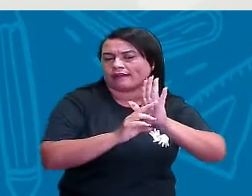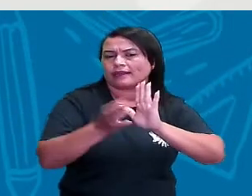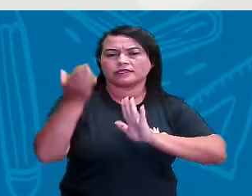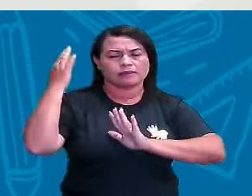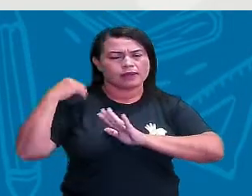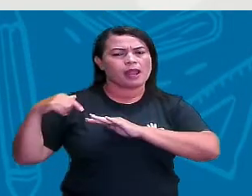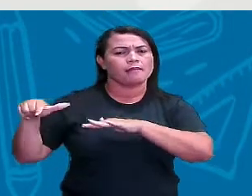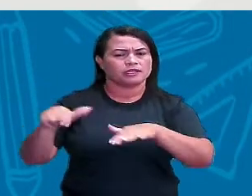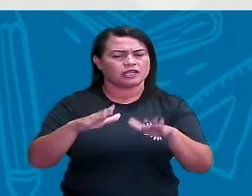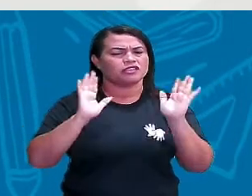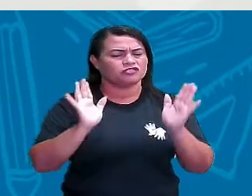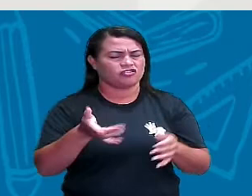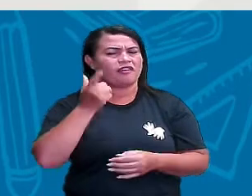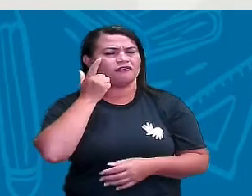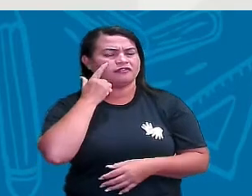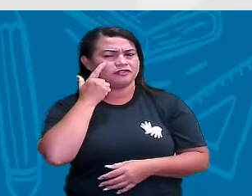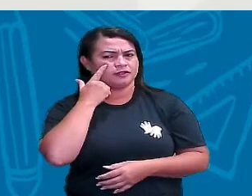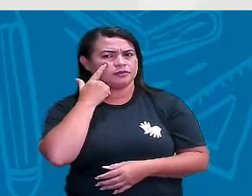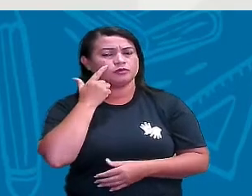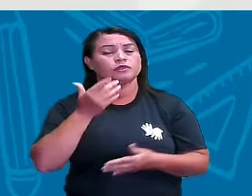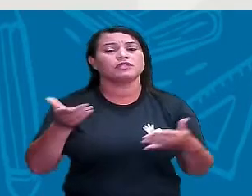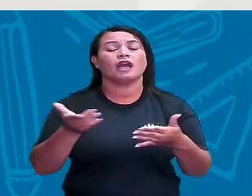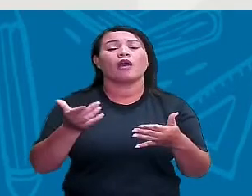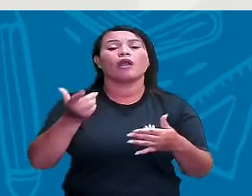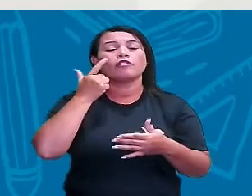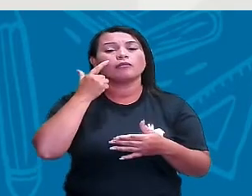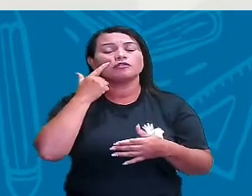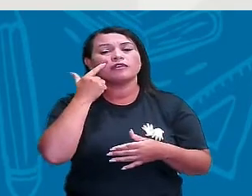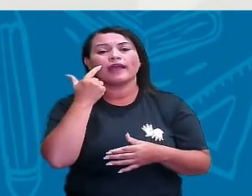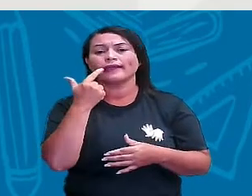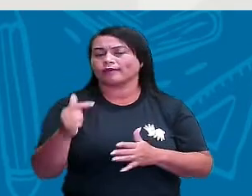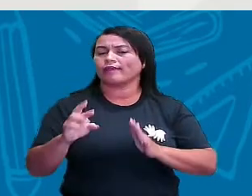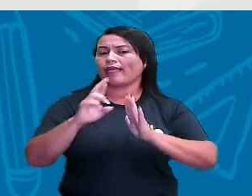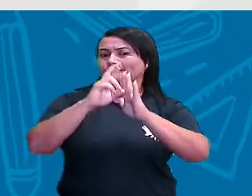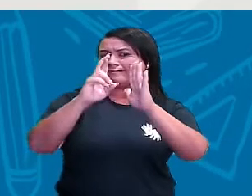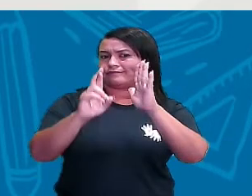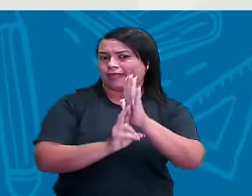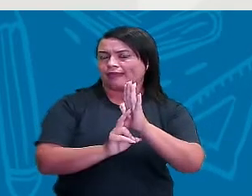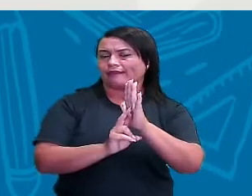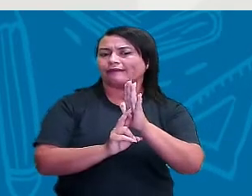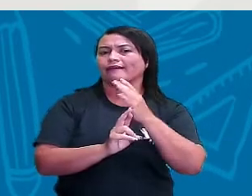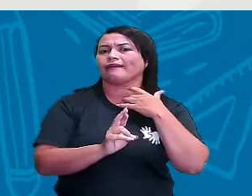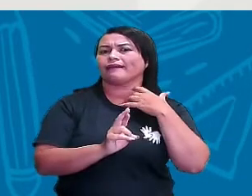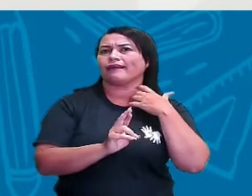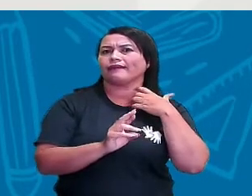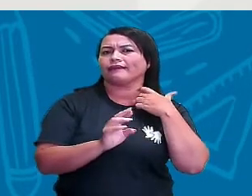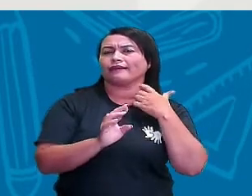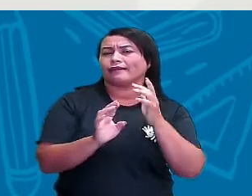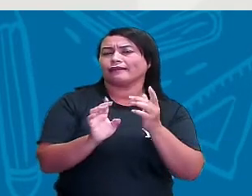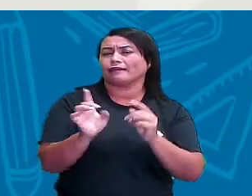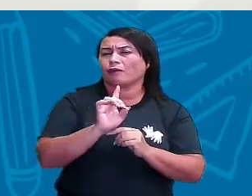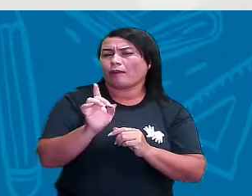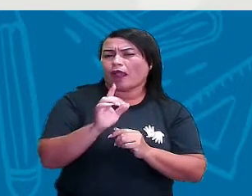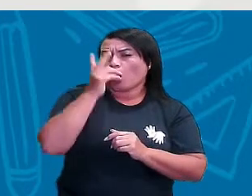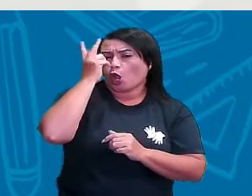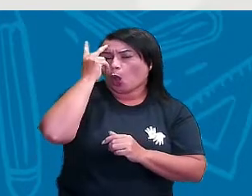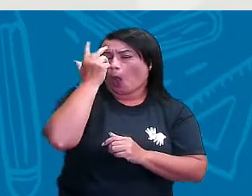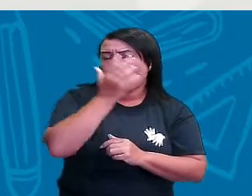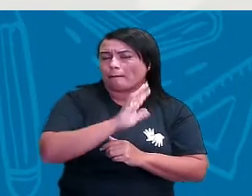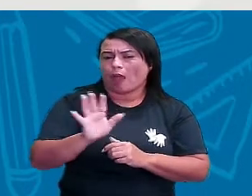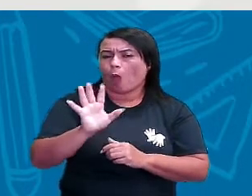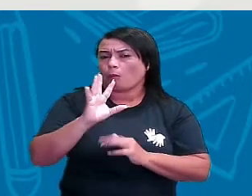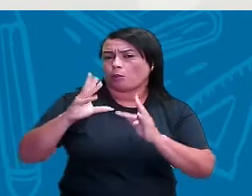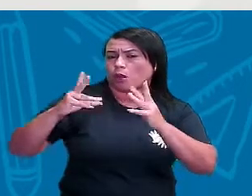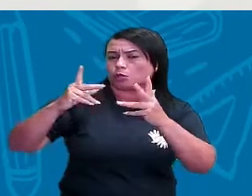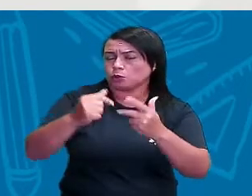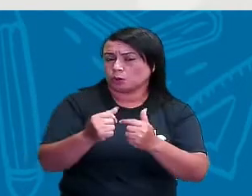padronizadas, né? Então, agora nós vamos ver a não padronizada, ou seja, aquela que não é comum para todo mundo,